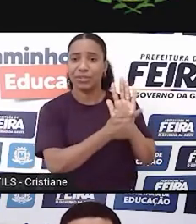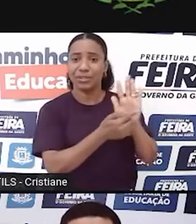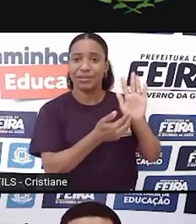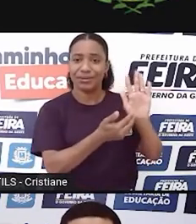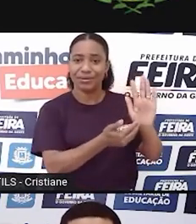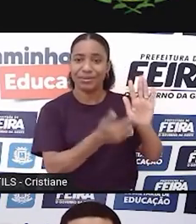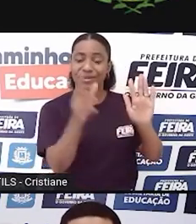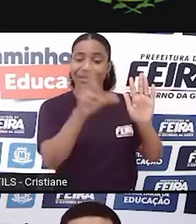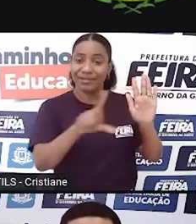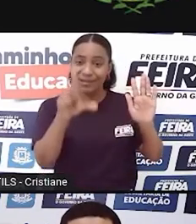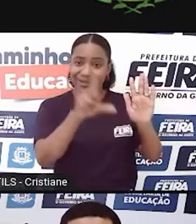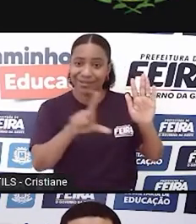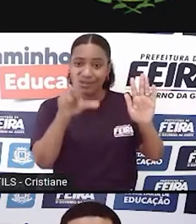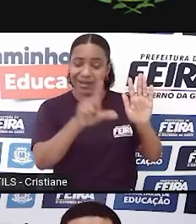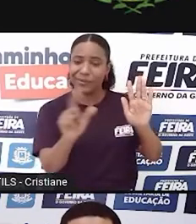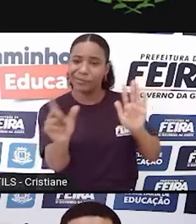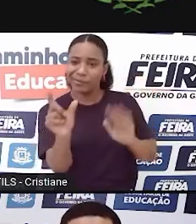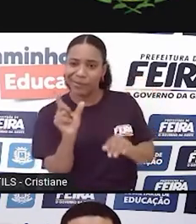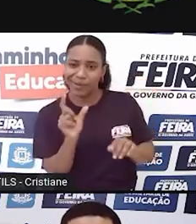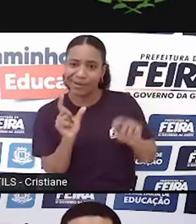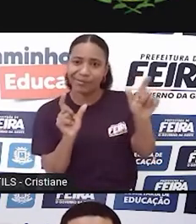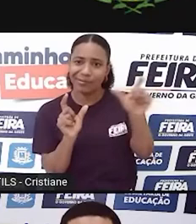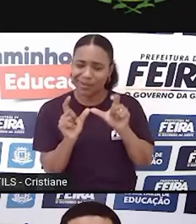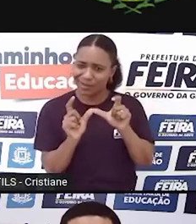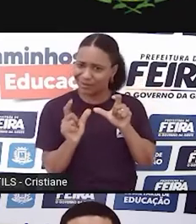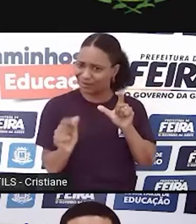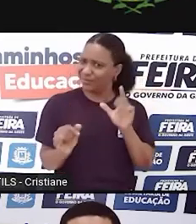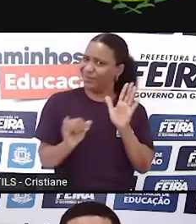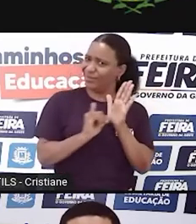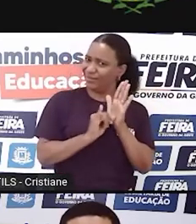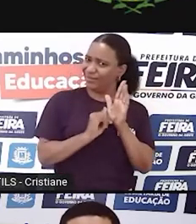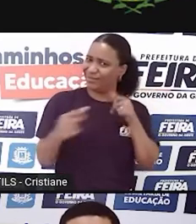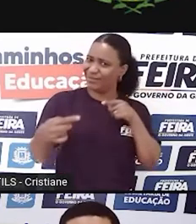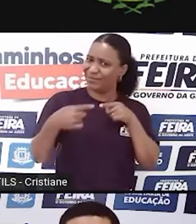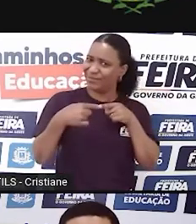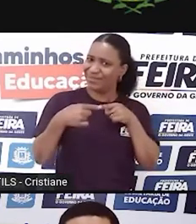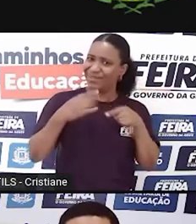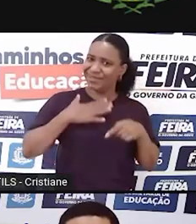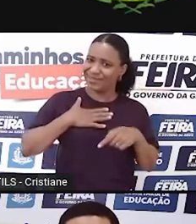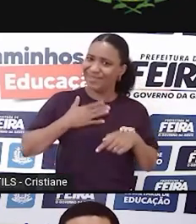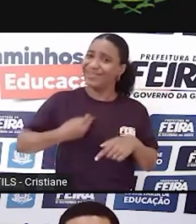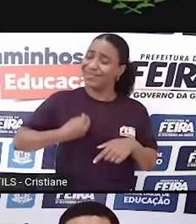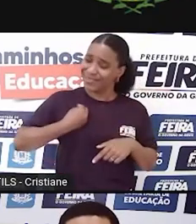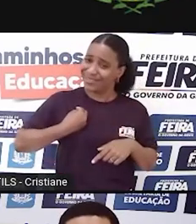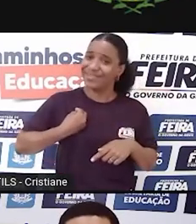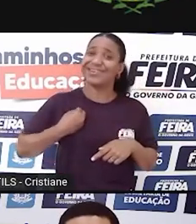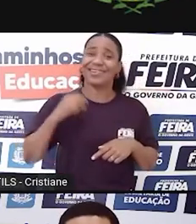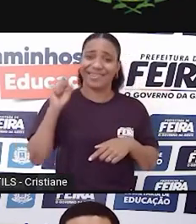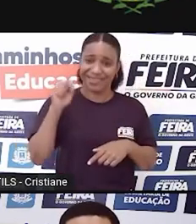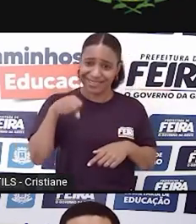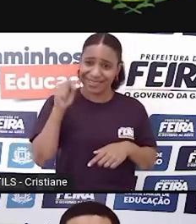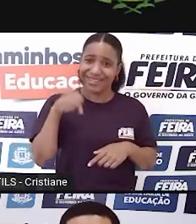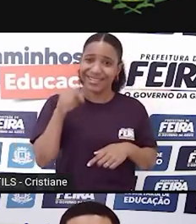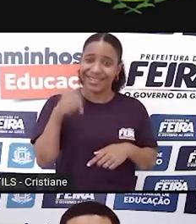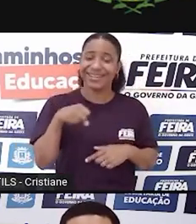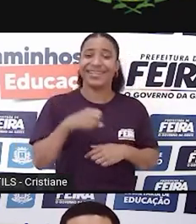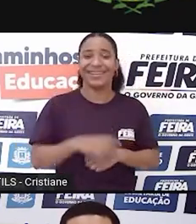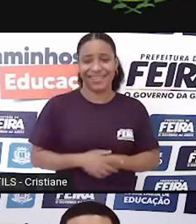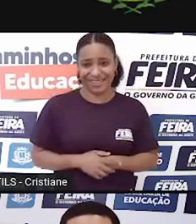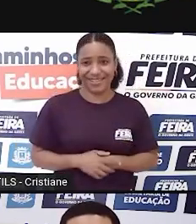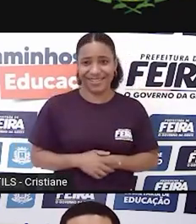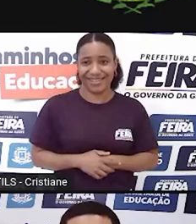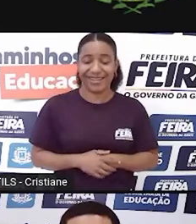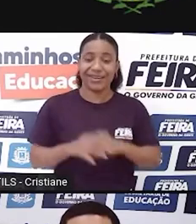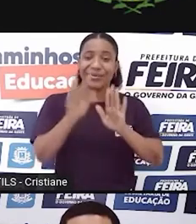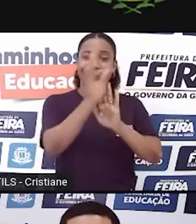autor trouxe, muito pelo contrário. O texto literário que a gente leva e tem que levar para a sala de aula é um